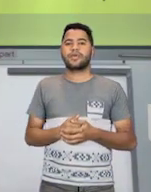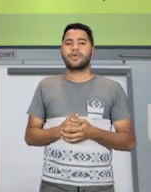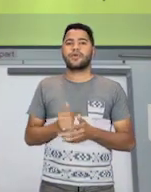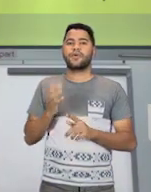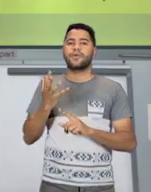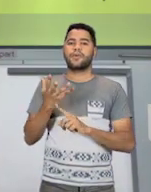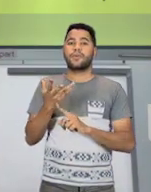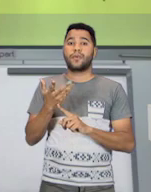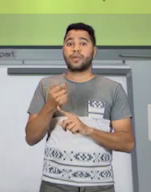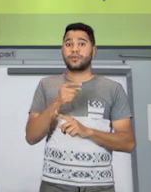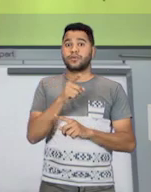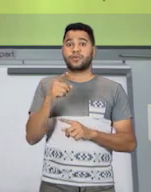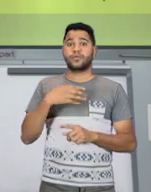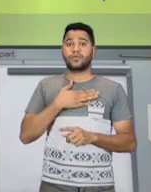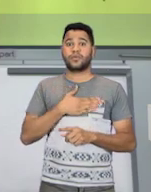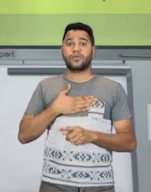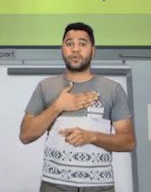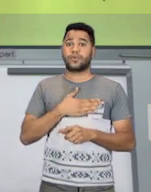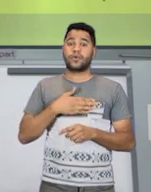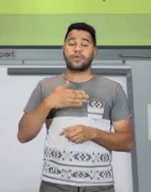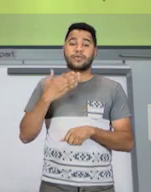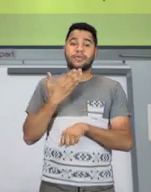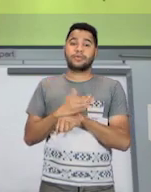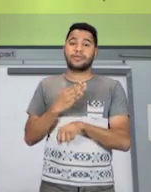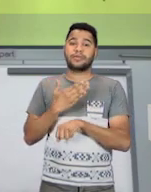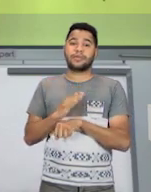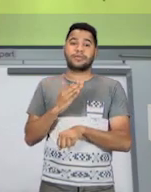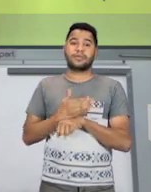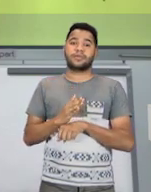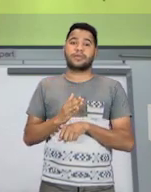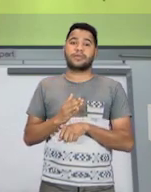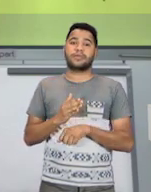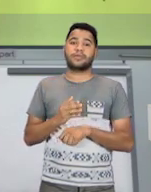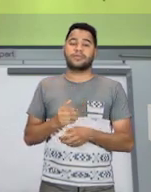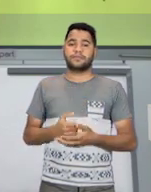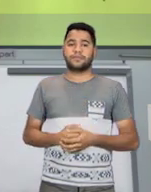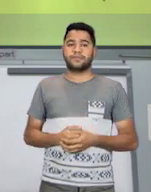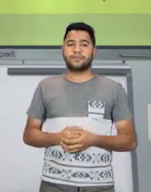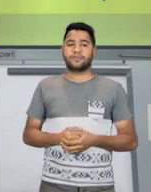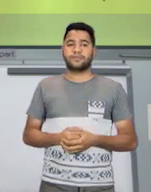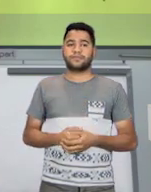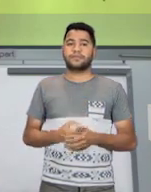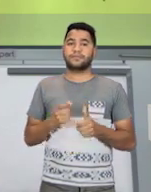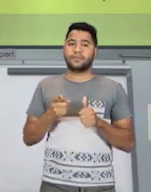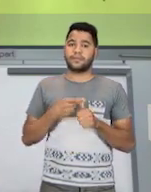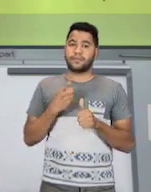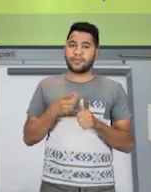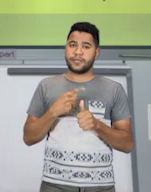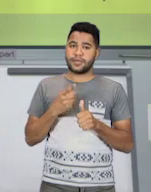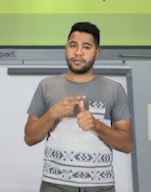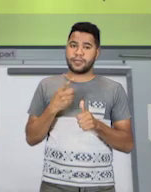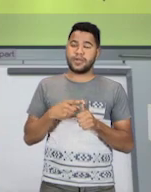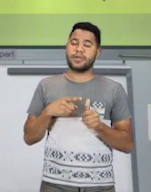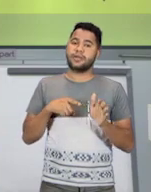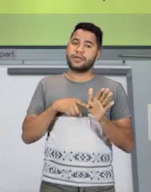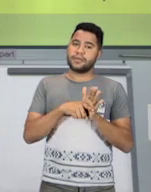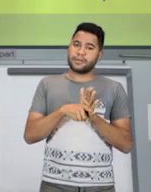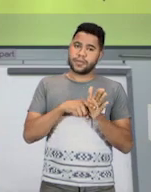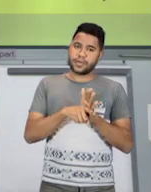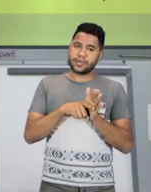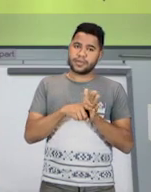artista que vocês gostem. Vamos treinar como escrever uma biografia desse artista. Primeiro, nós vamos pesquisar, né?